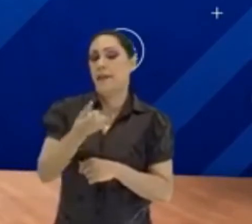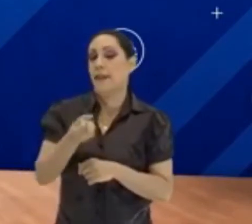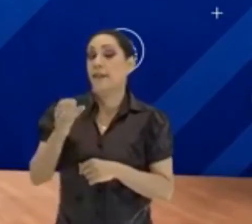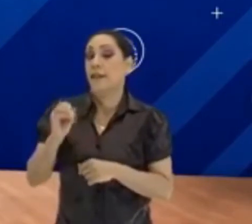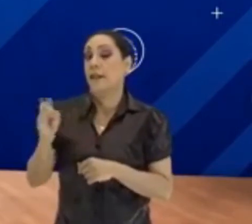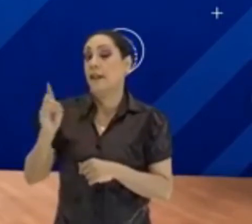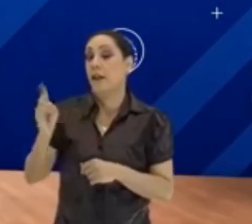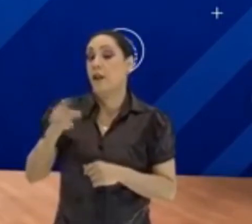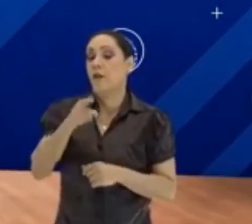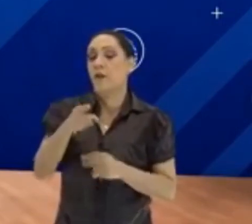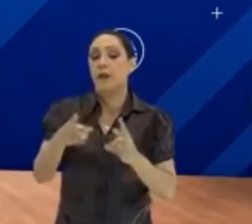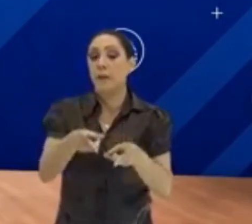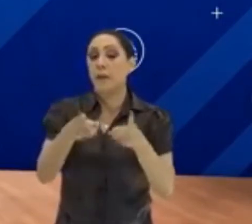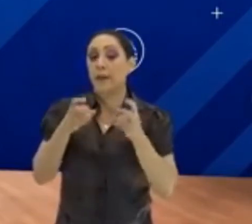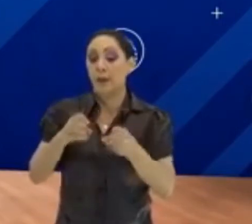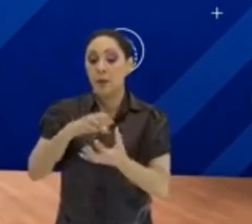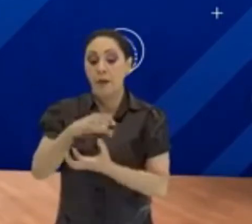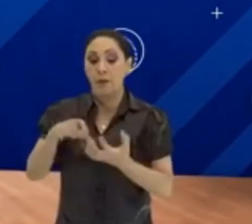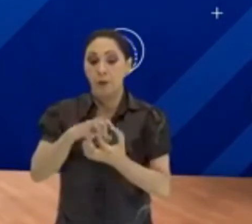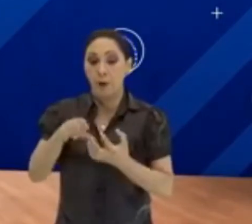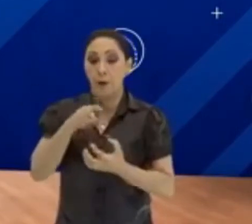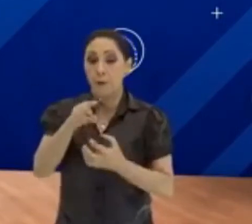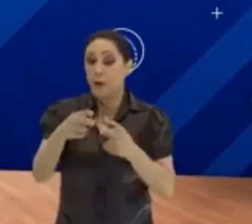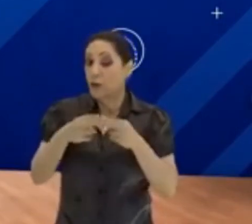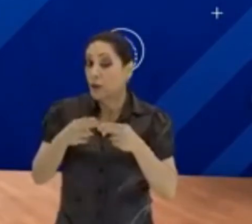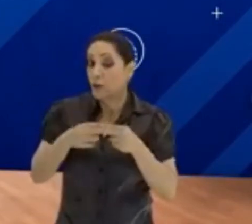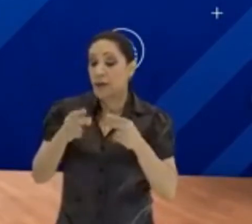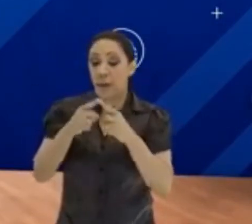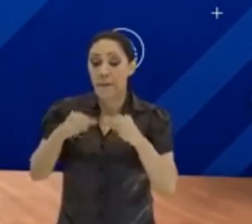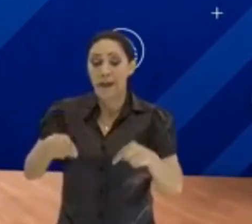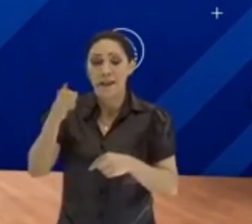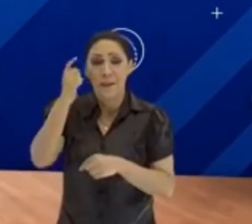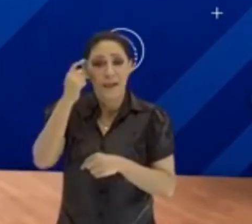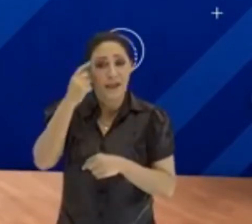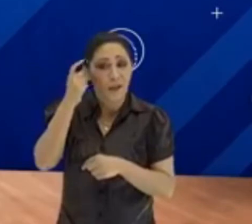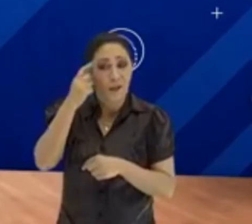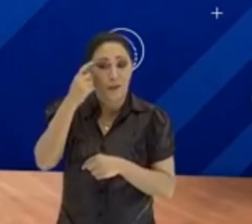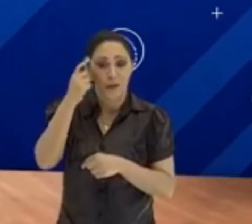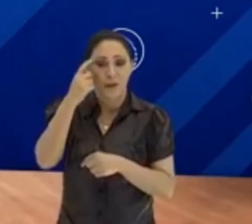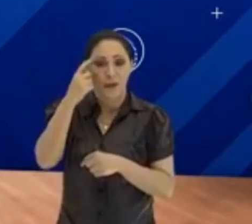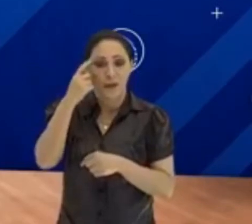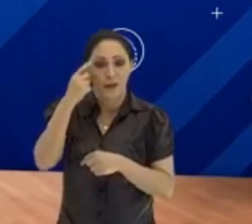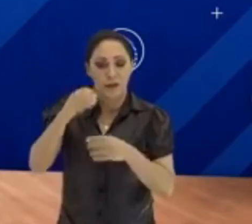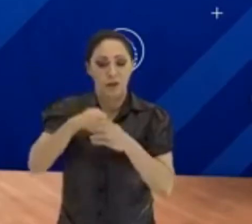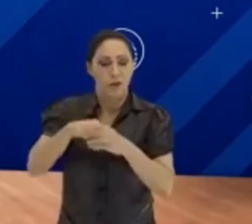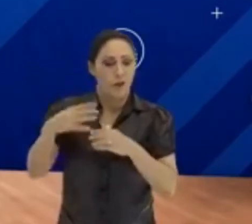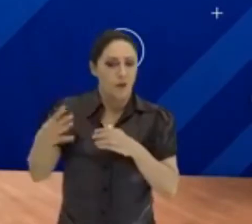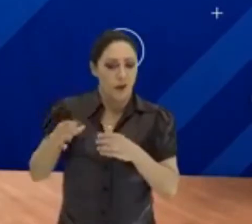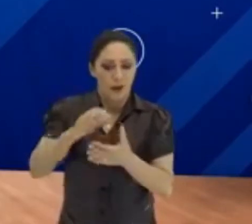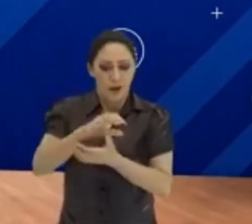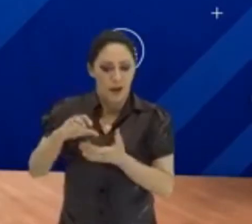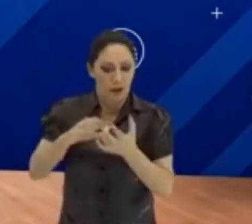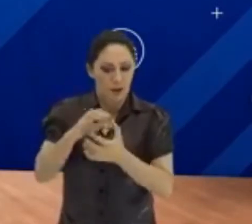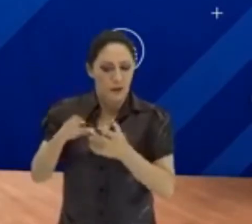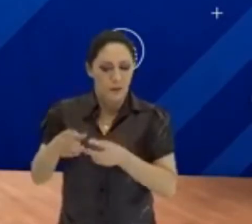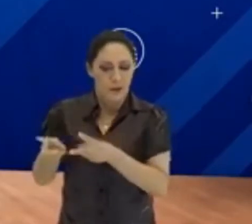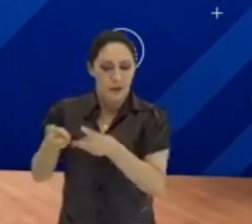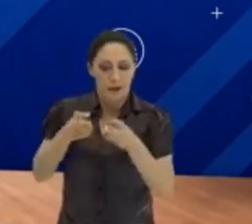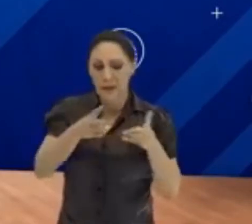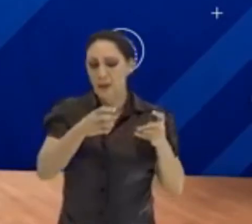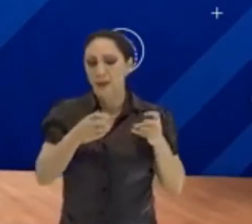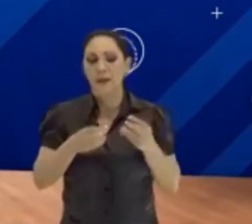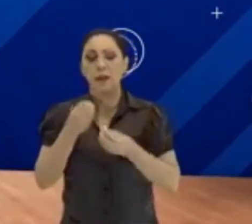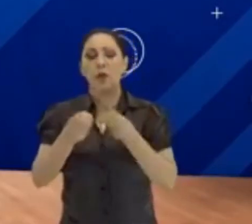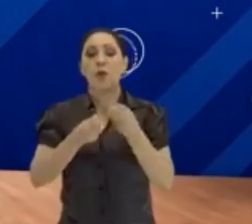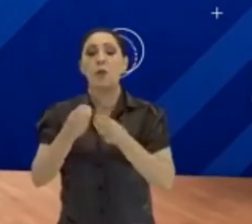percebe? A fórmula é pra você usar, mas a gente tem que pensar um pouquinho fora da fórmula pra poder ver as outras possibilidades.